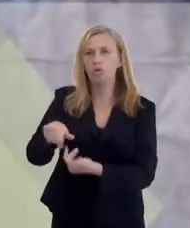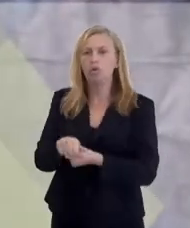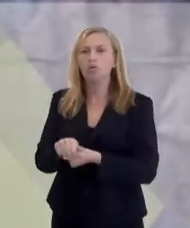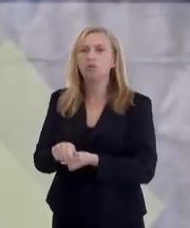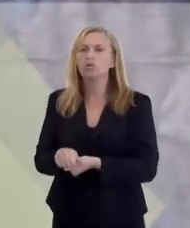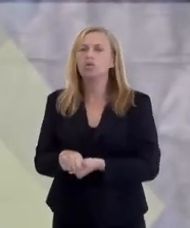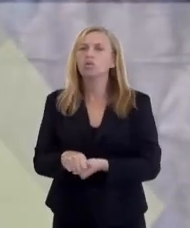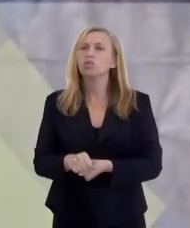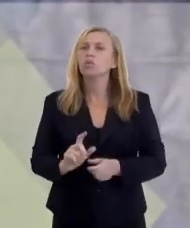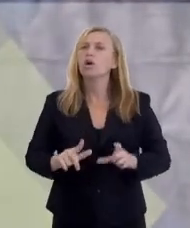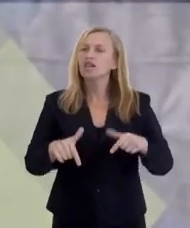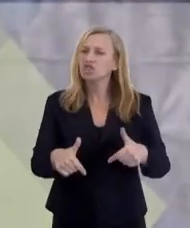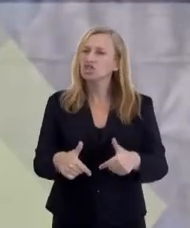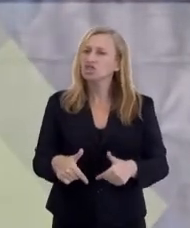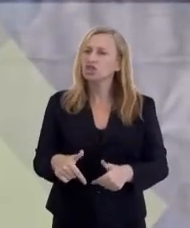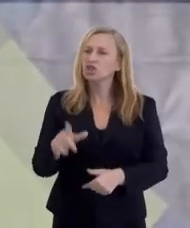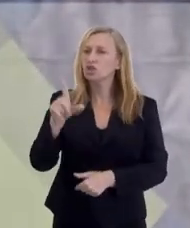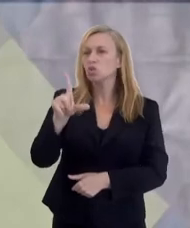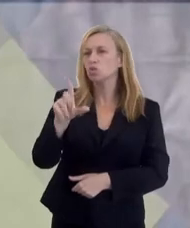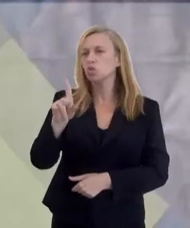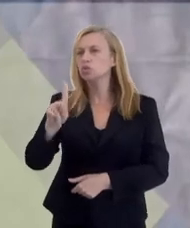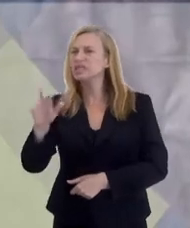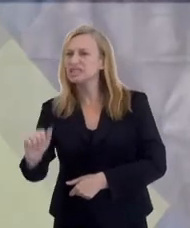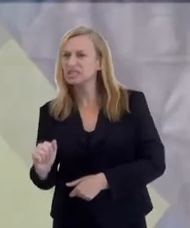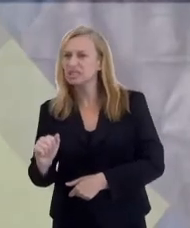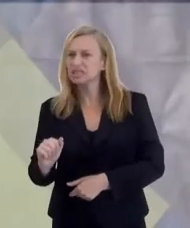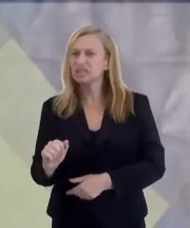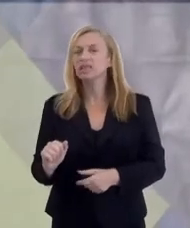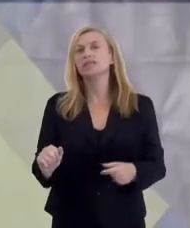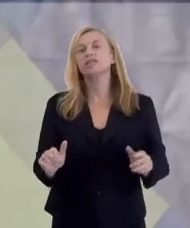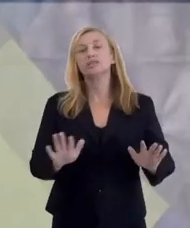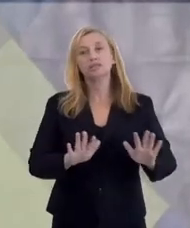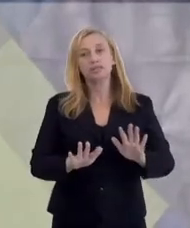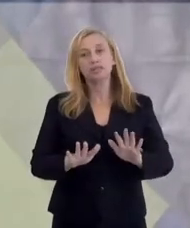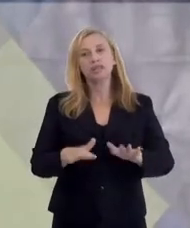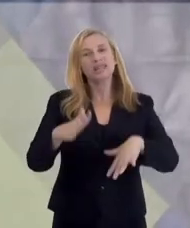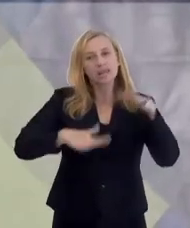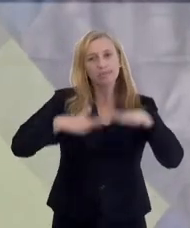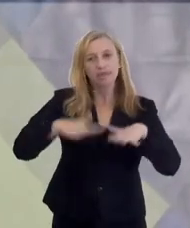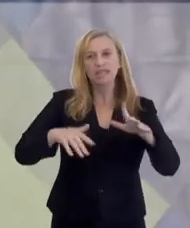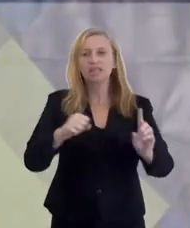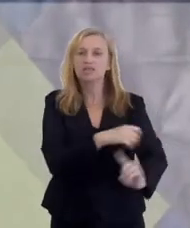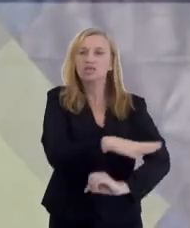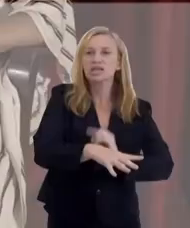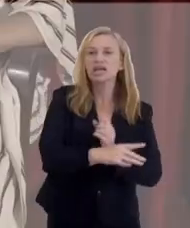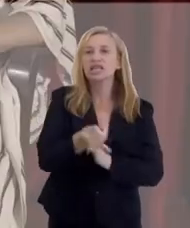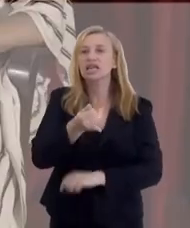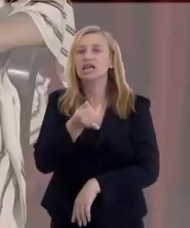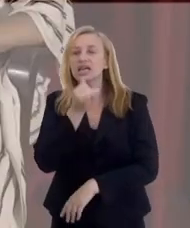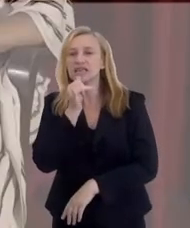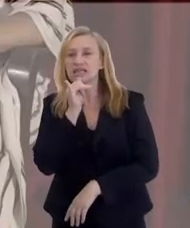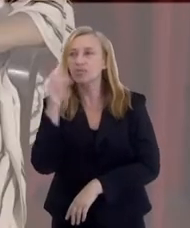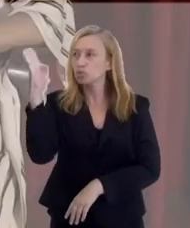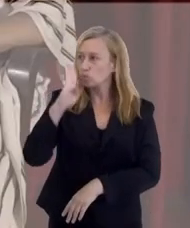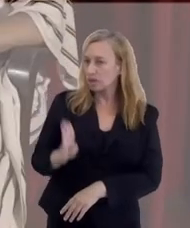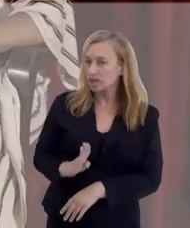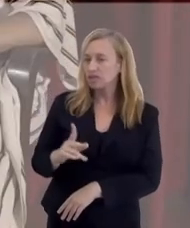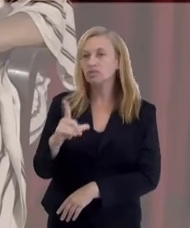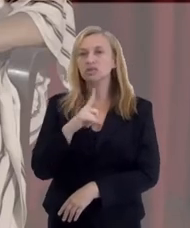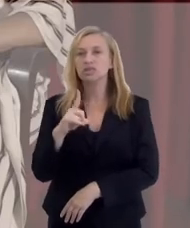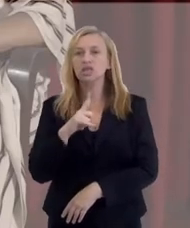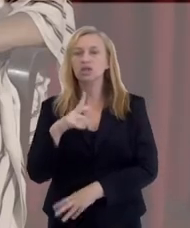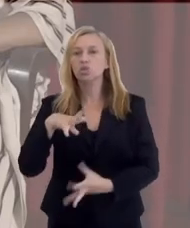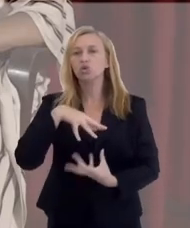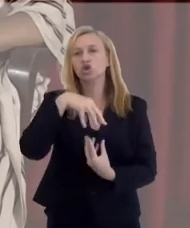O formato em si, Luzia, particulariza muito da sociedade. Então a gente tem, por exemplo, no